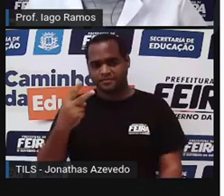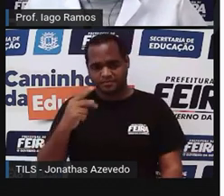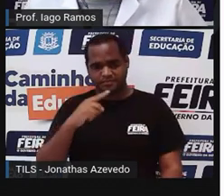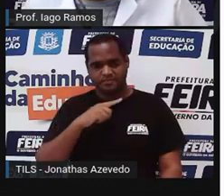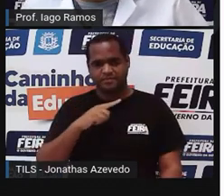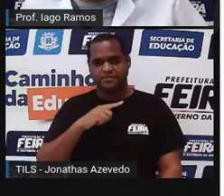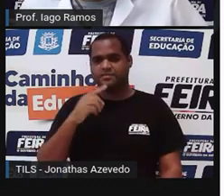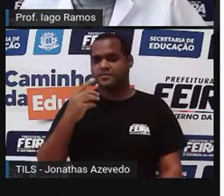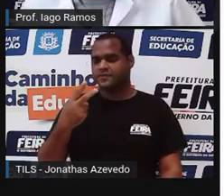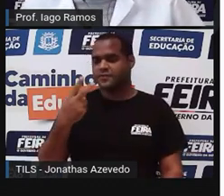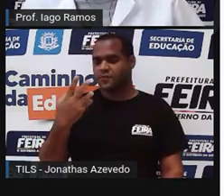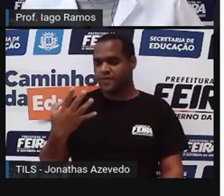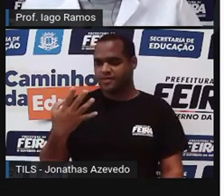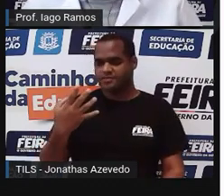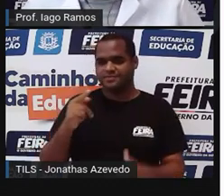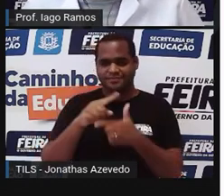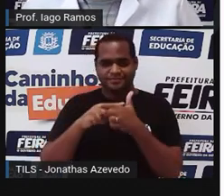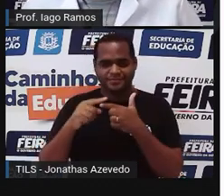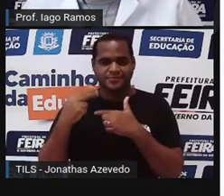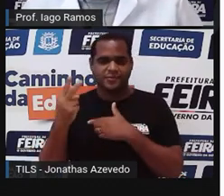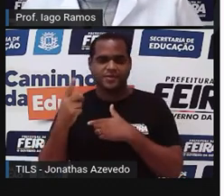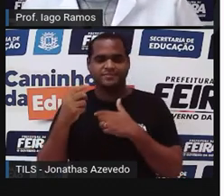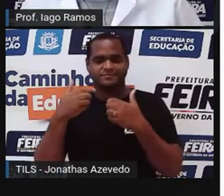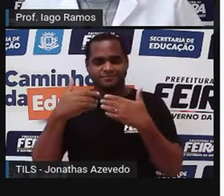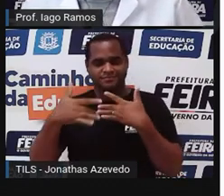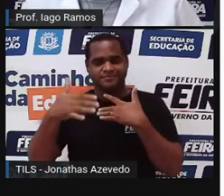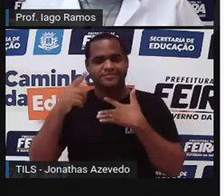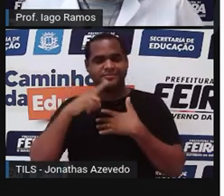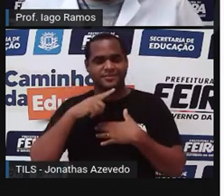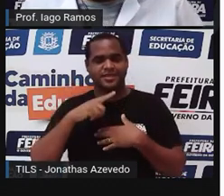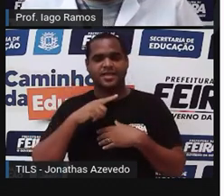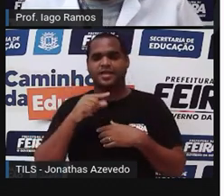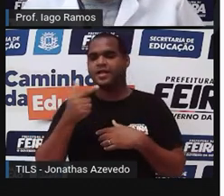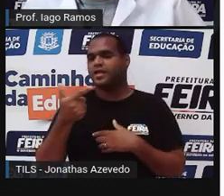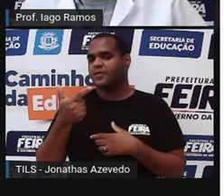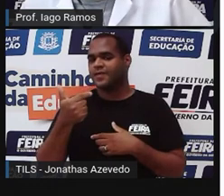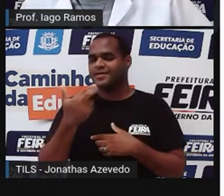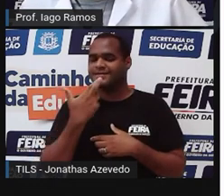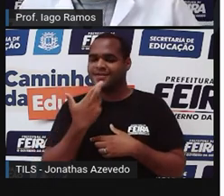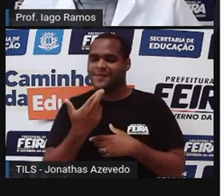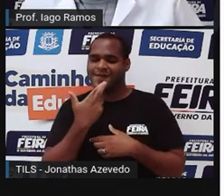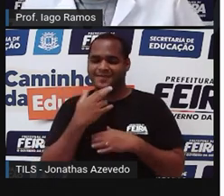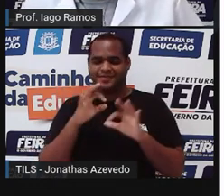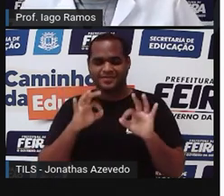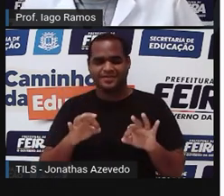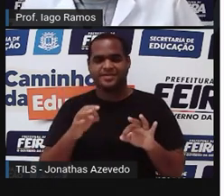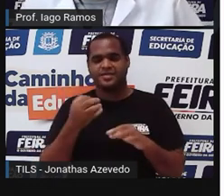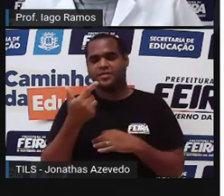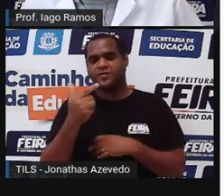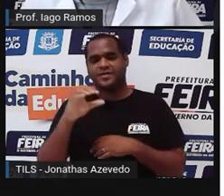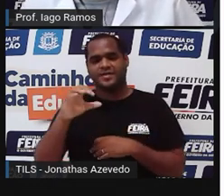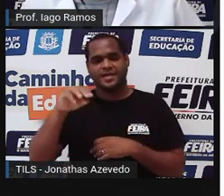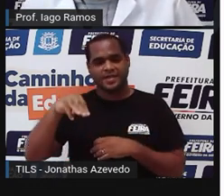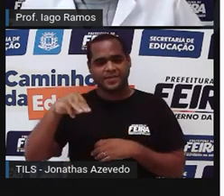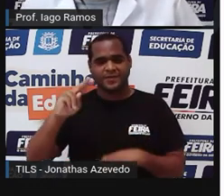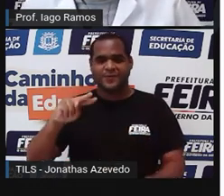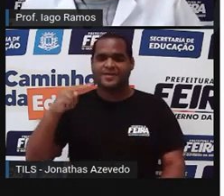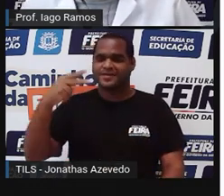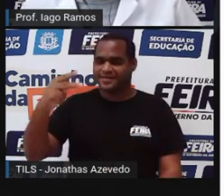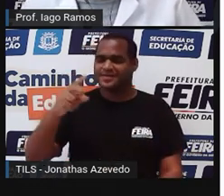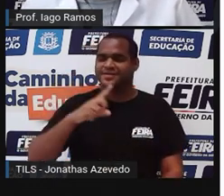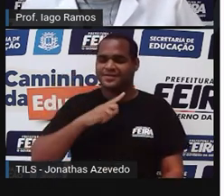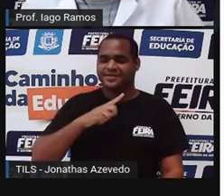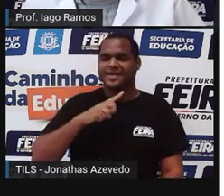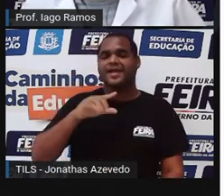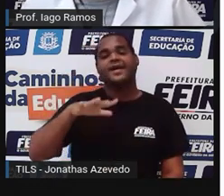24 por 2, já adiantando aqui o resultado, vai dar 12, né? 12 centímetros quadrados